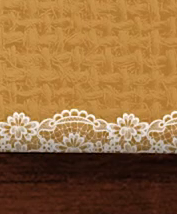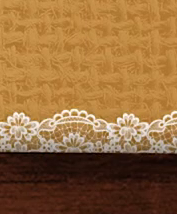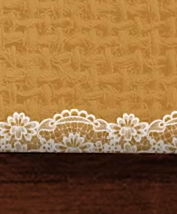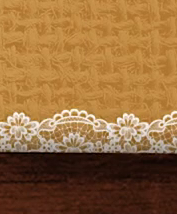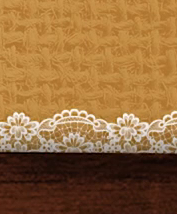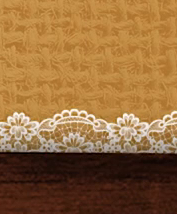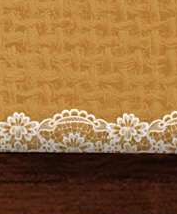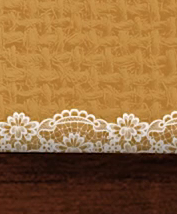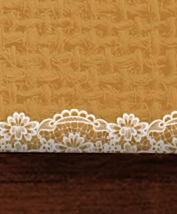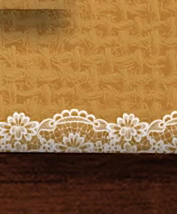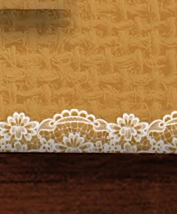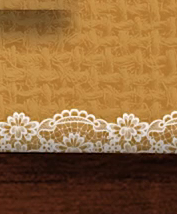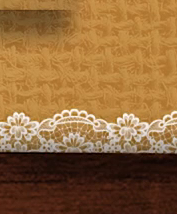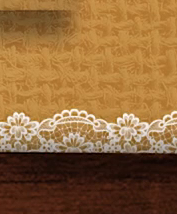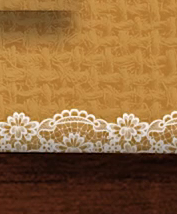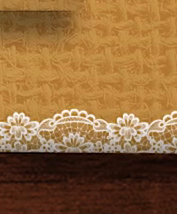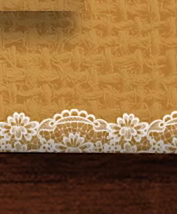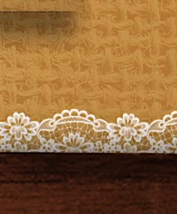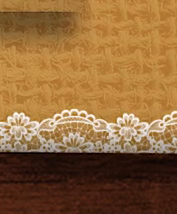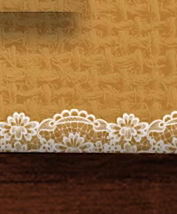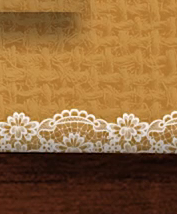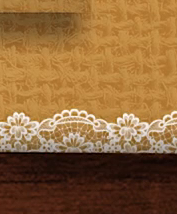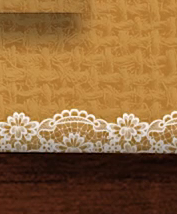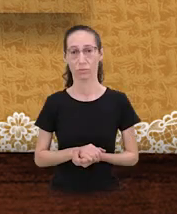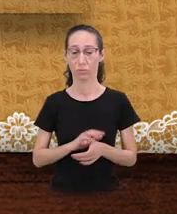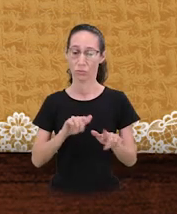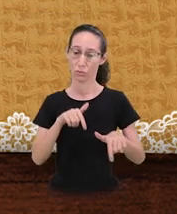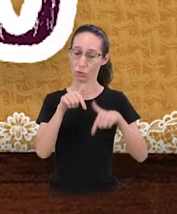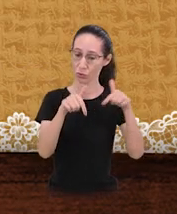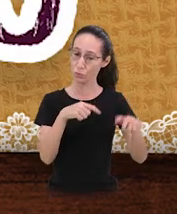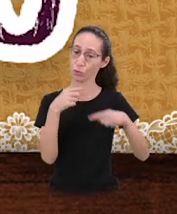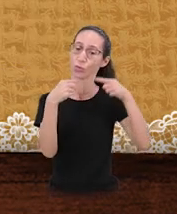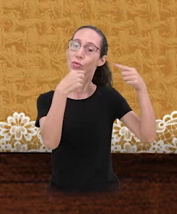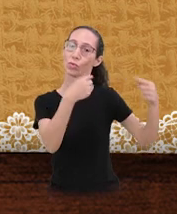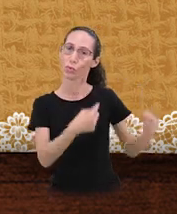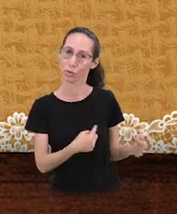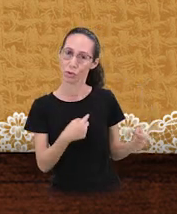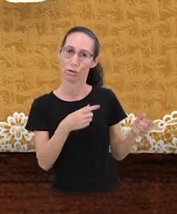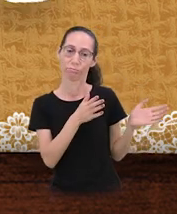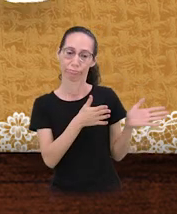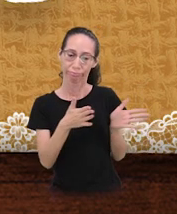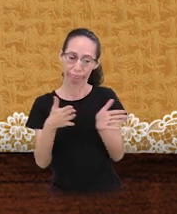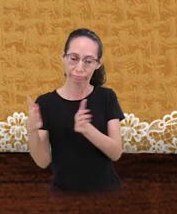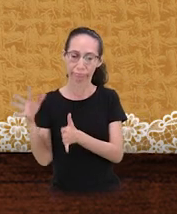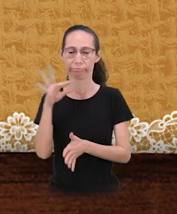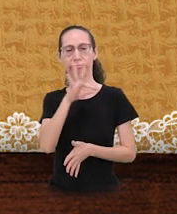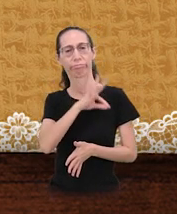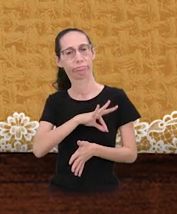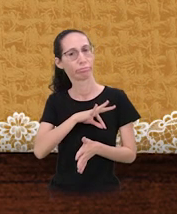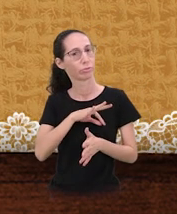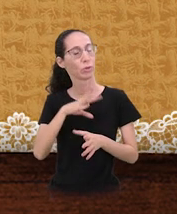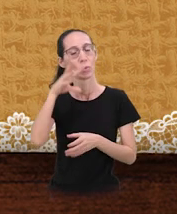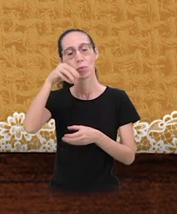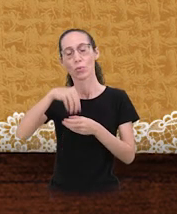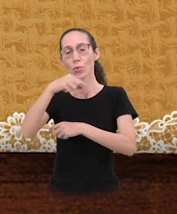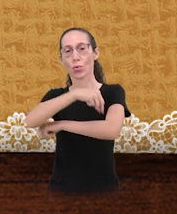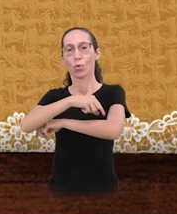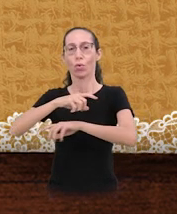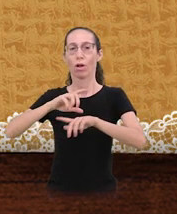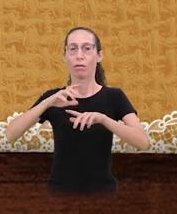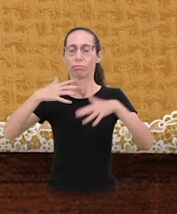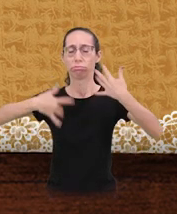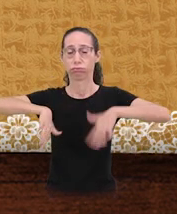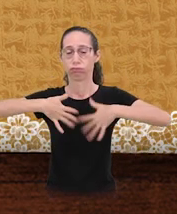Superou os desafios, mudou o salário em dia Tirou o Mossoró do caos que anos antes sofria